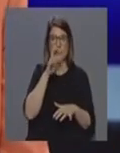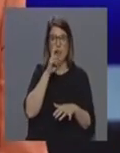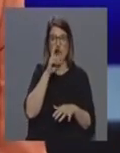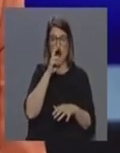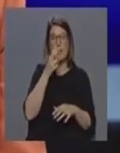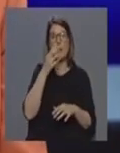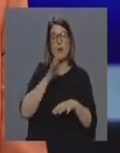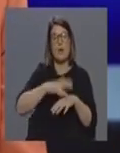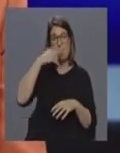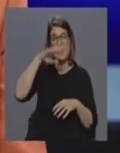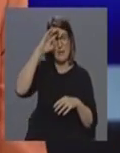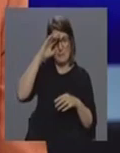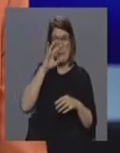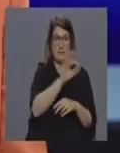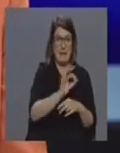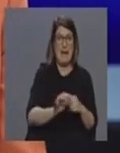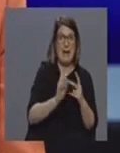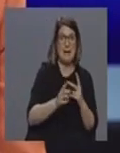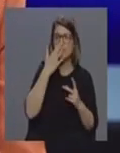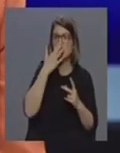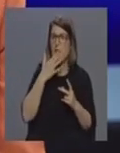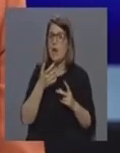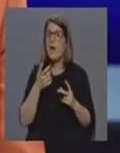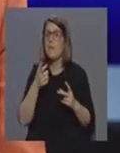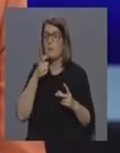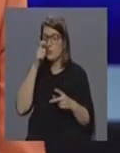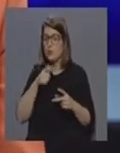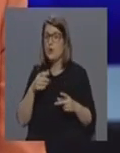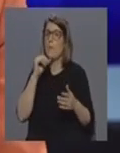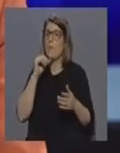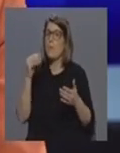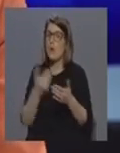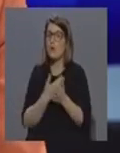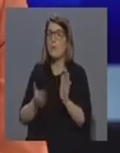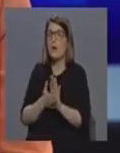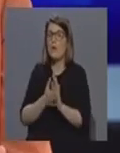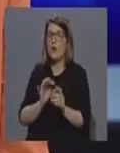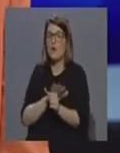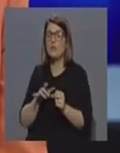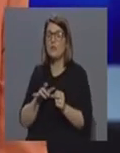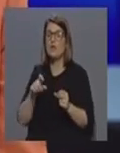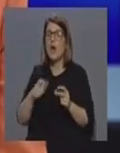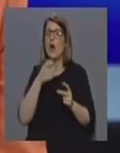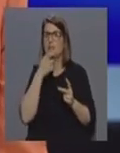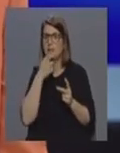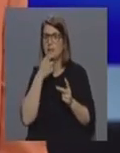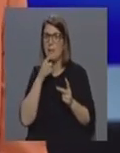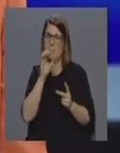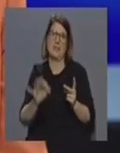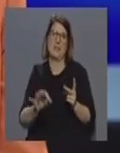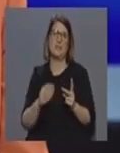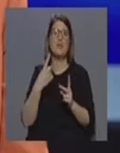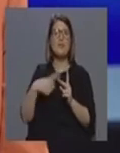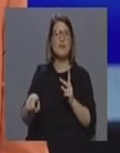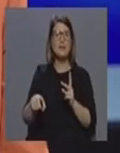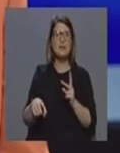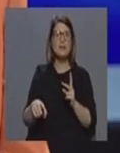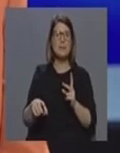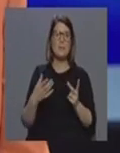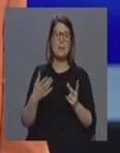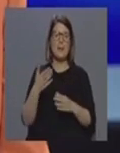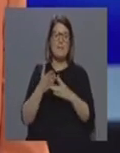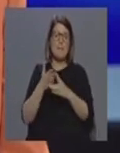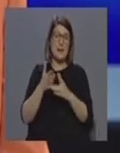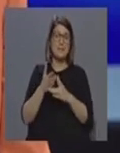um. Se nós vamos restringir àqueles que é a mortalidade comprovada pelo Covid-19, a mortalidade é outra. E depois se vir, essa média